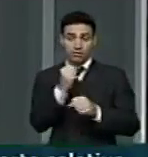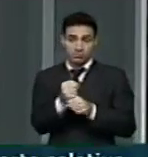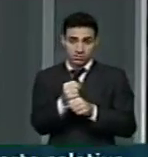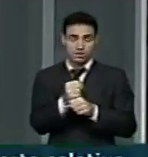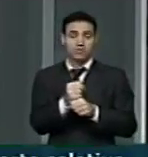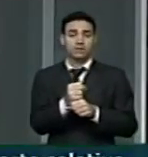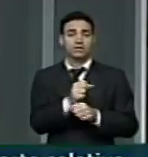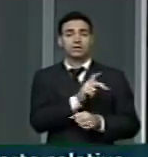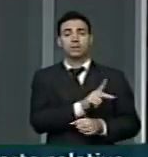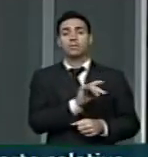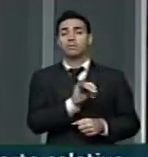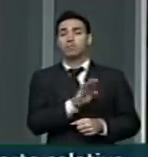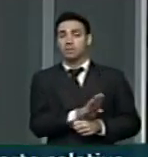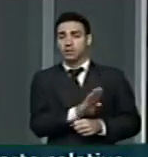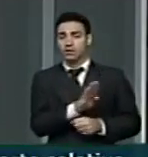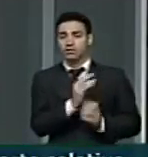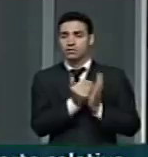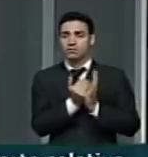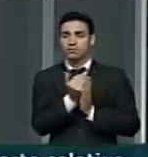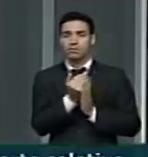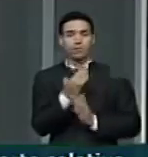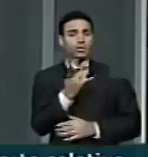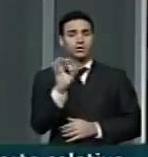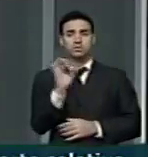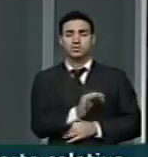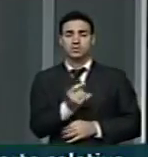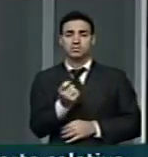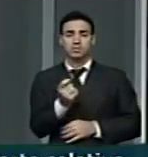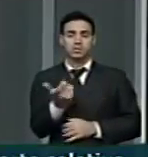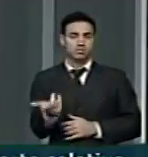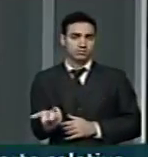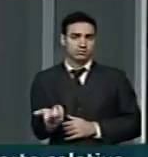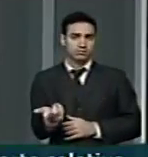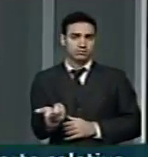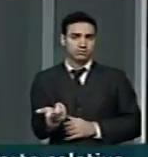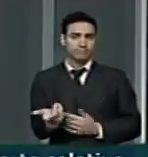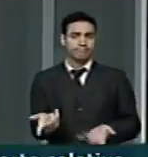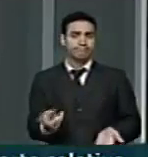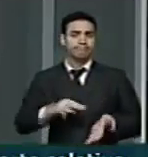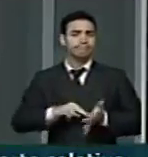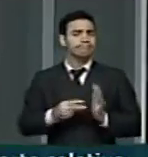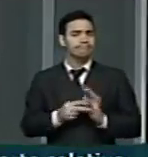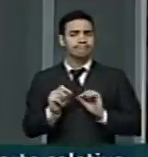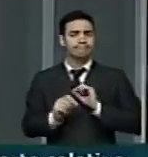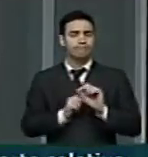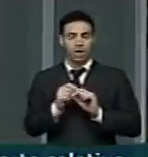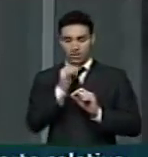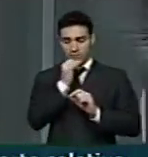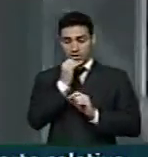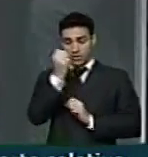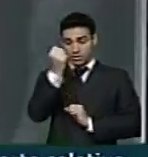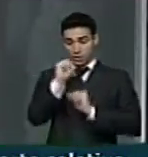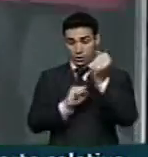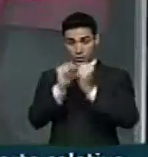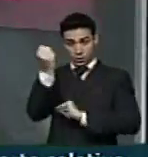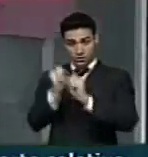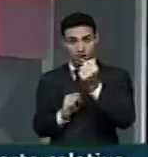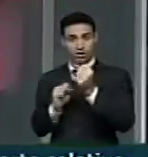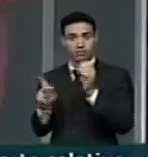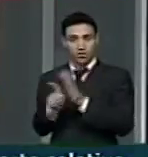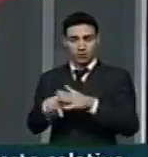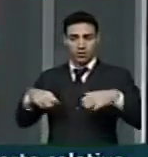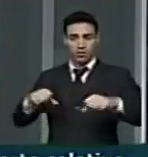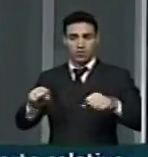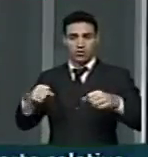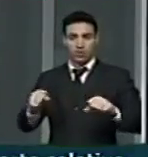enquanto o PIB, nesse período, cresceu menos de 4% ao ano. Ou seja, a indústria de motocicletas está